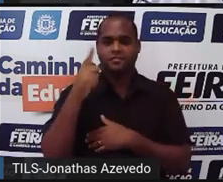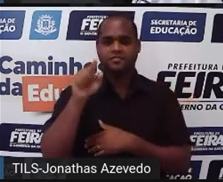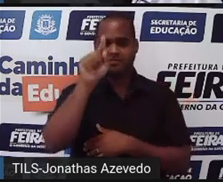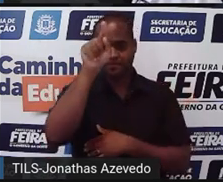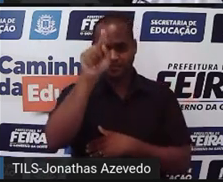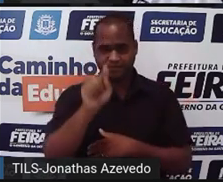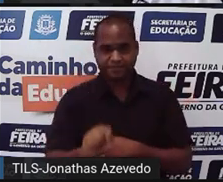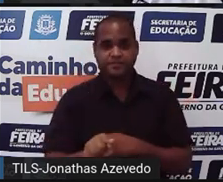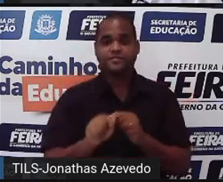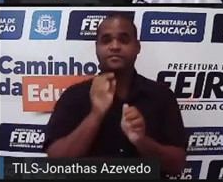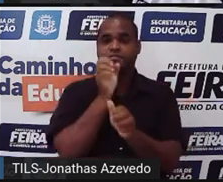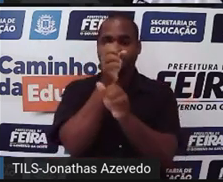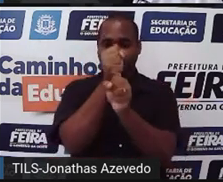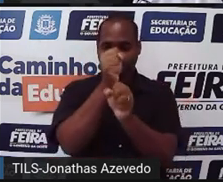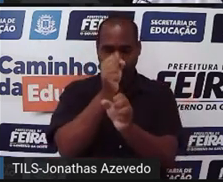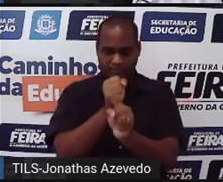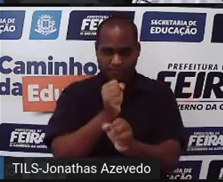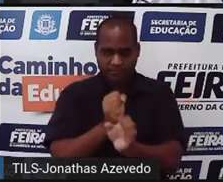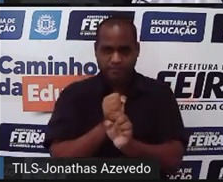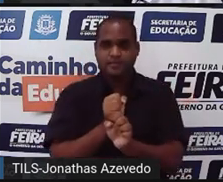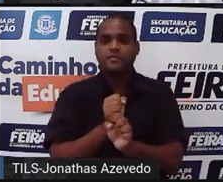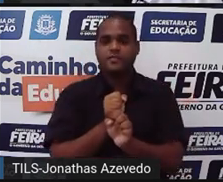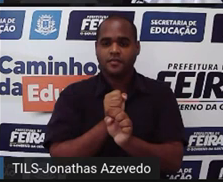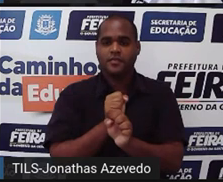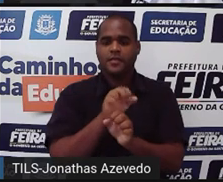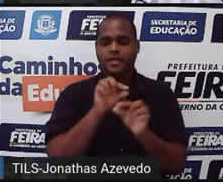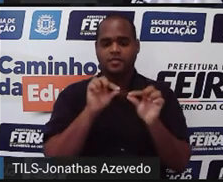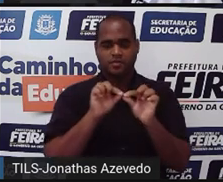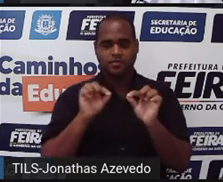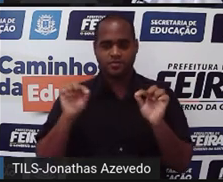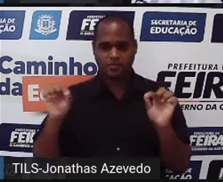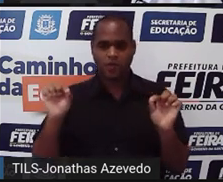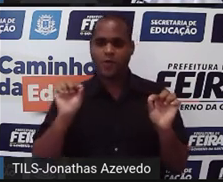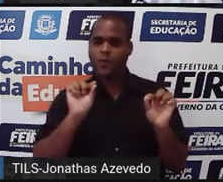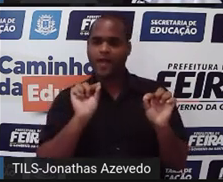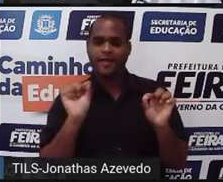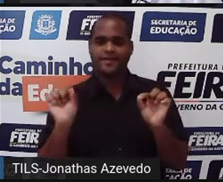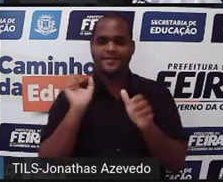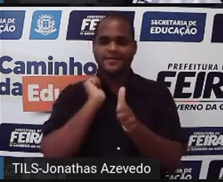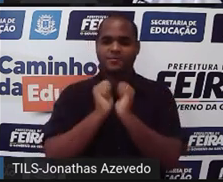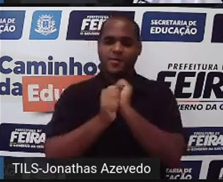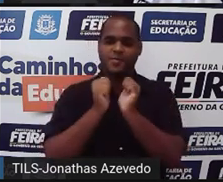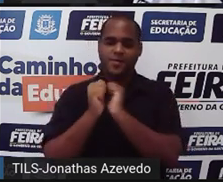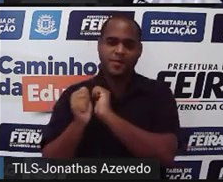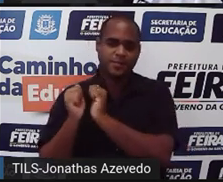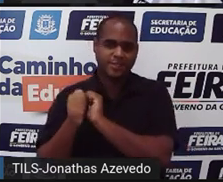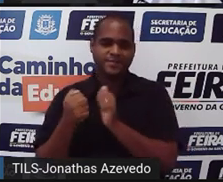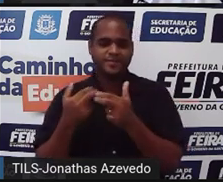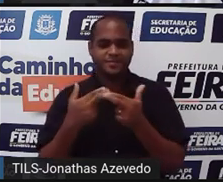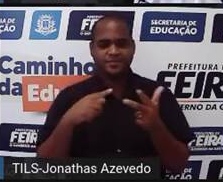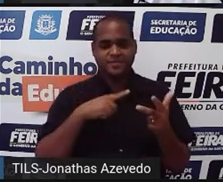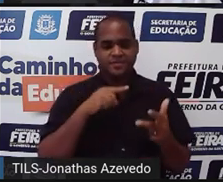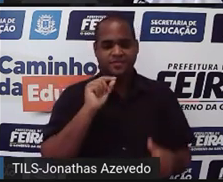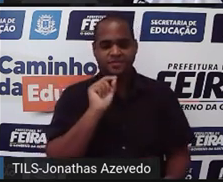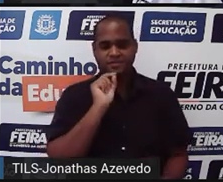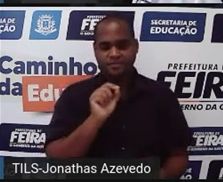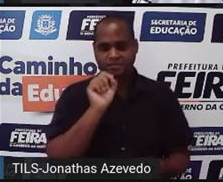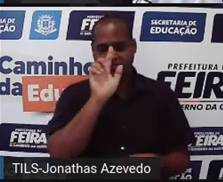linha em pé são as quantidades nessa linha deitada são os tipos de esporte então a gente pega o que tava no